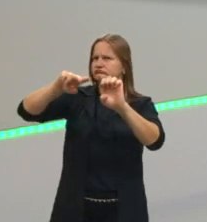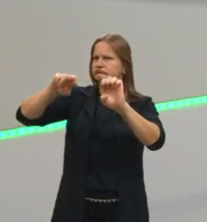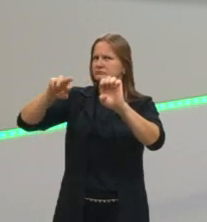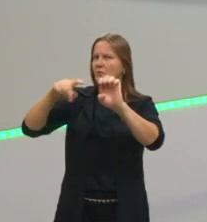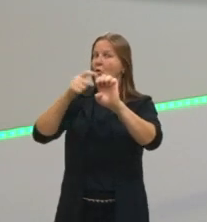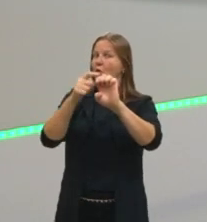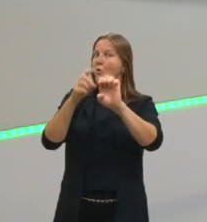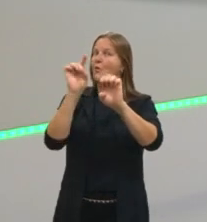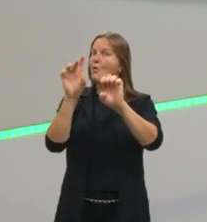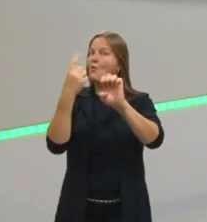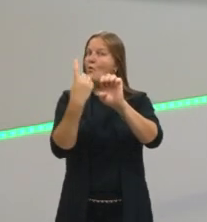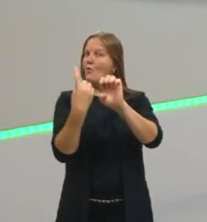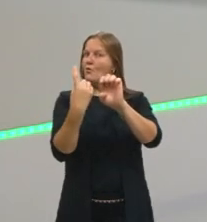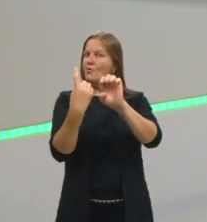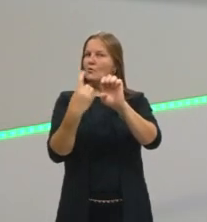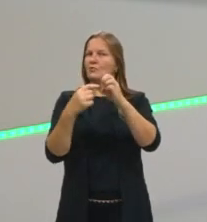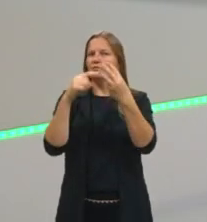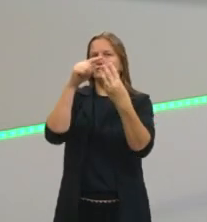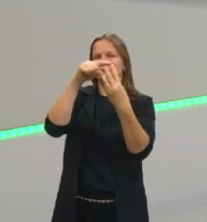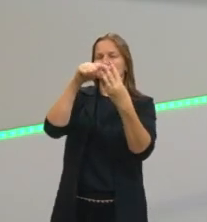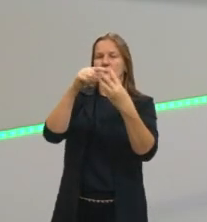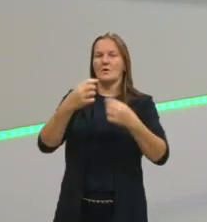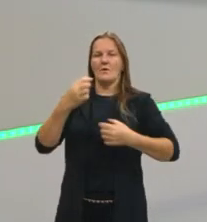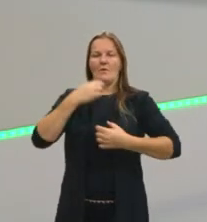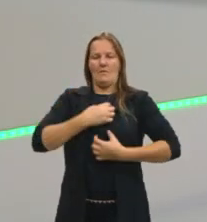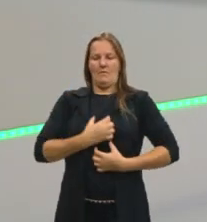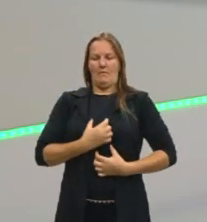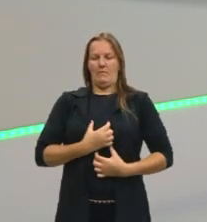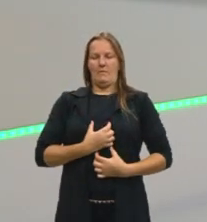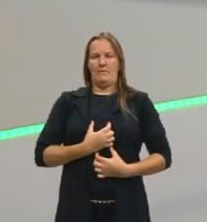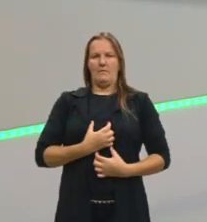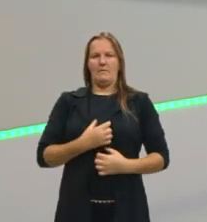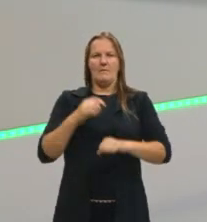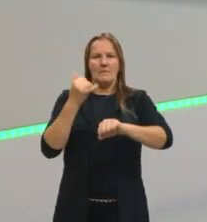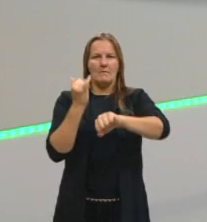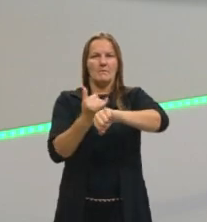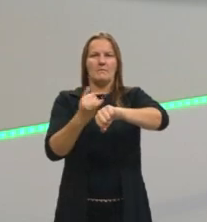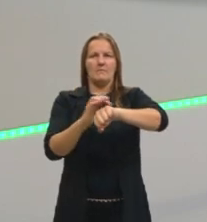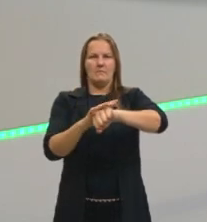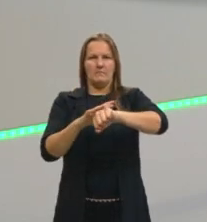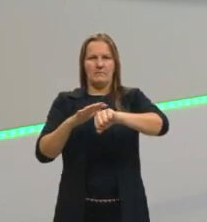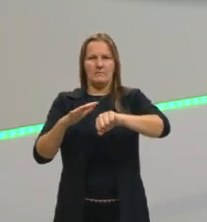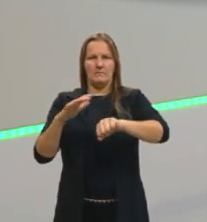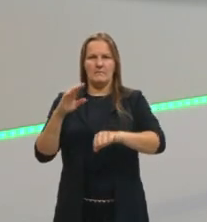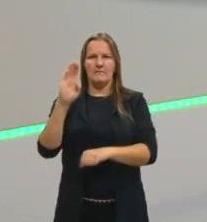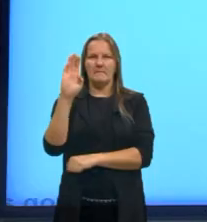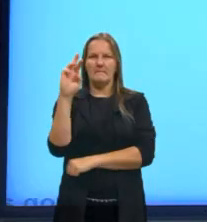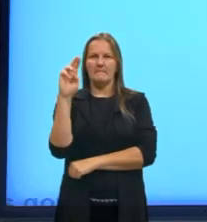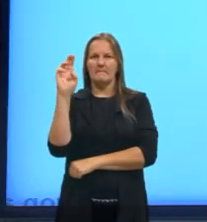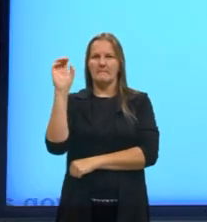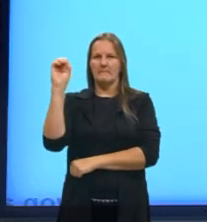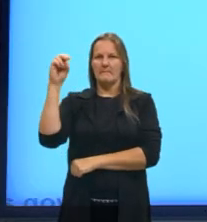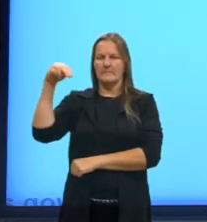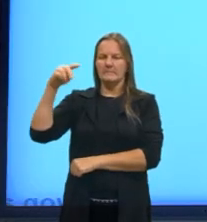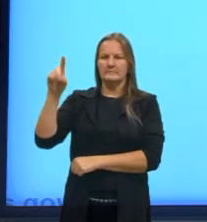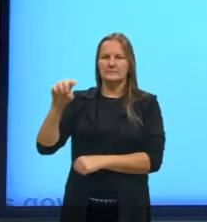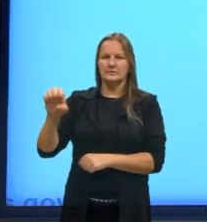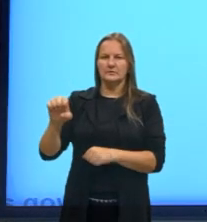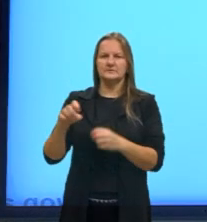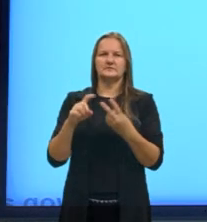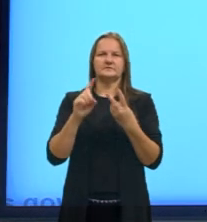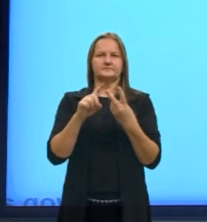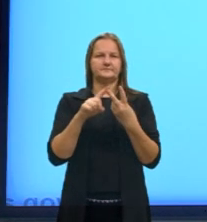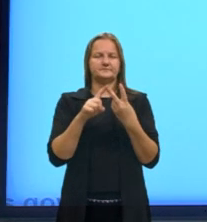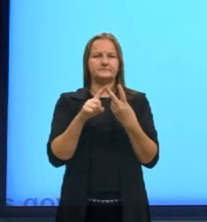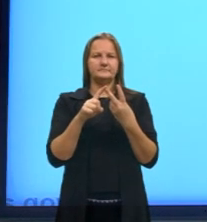químico. Desses três, do bronze, do CO2, que aqui eu já estou vendo que tem mais de um elemento, e do diamante, qual